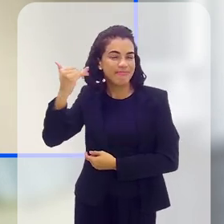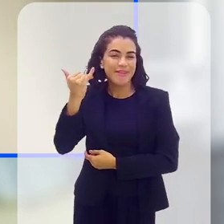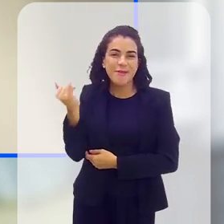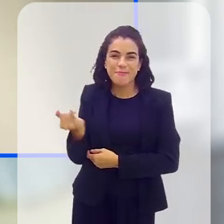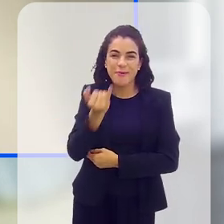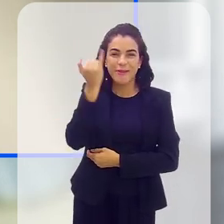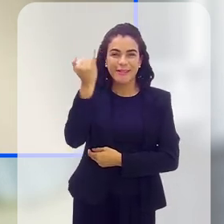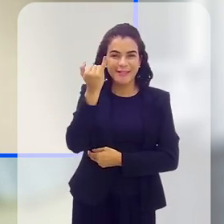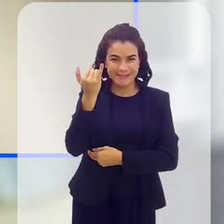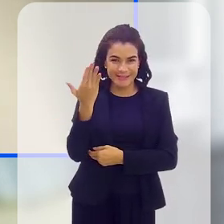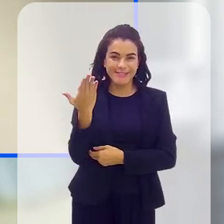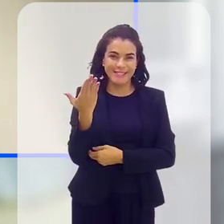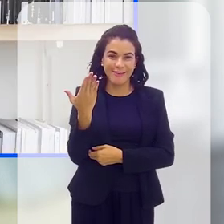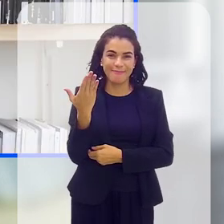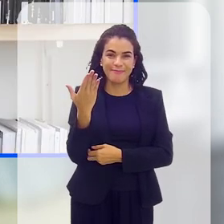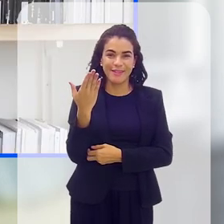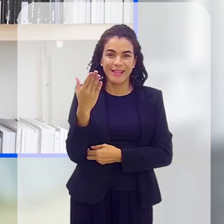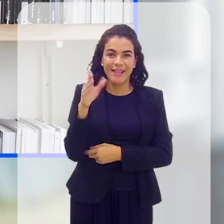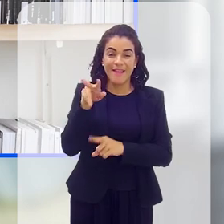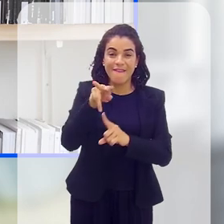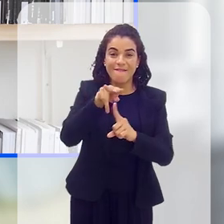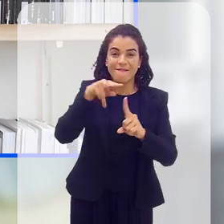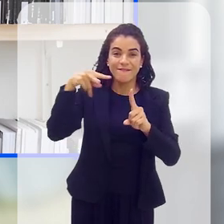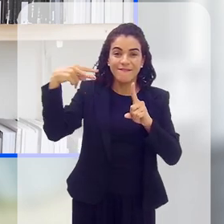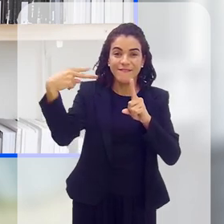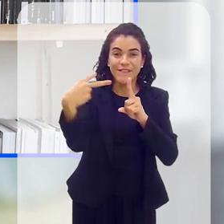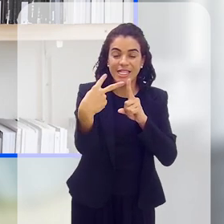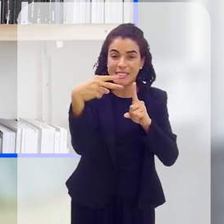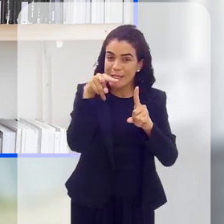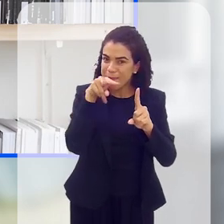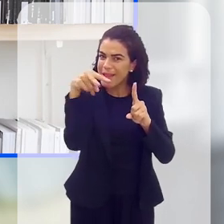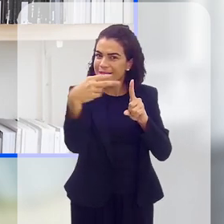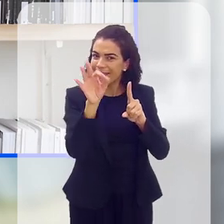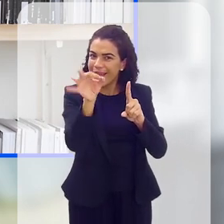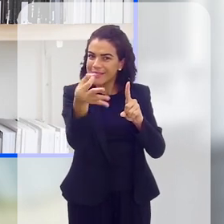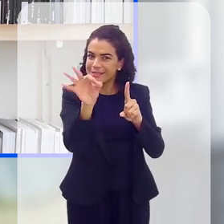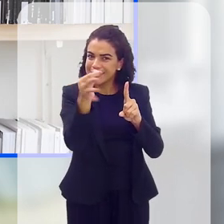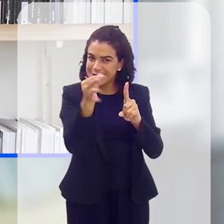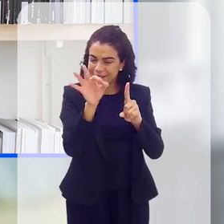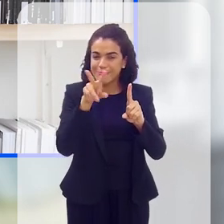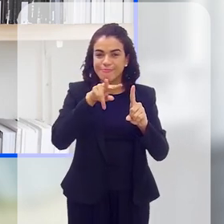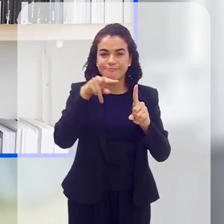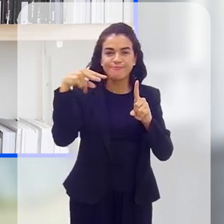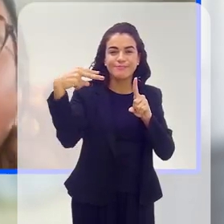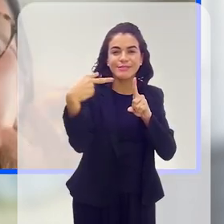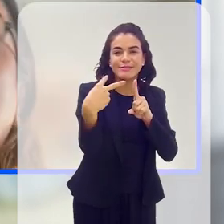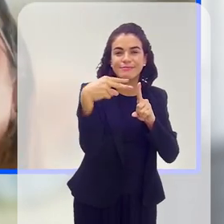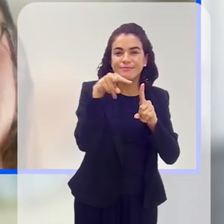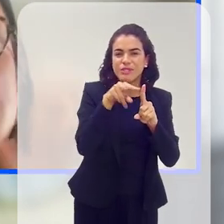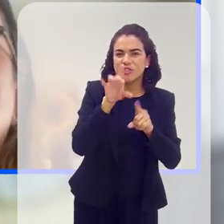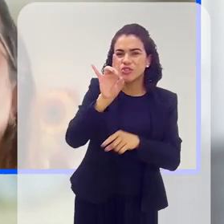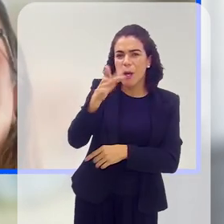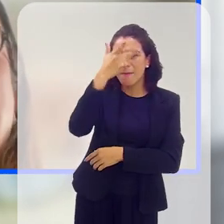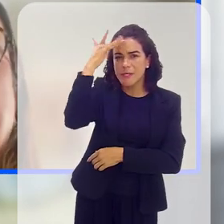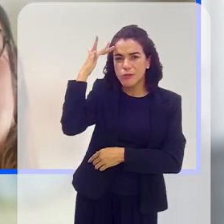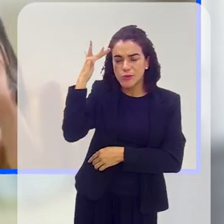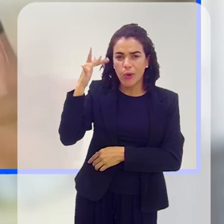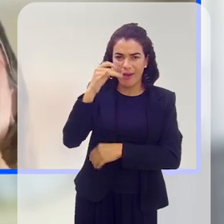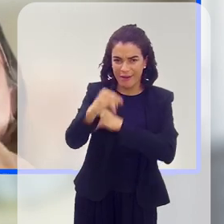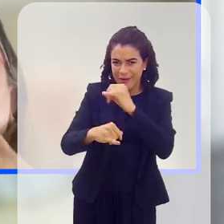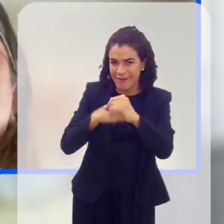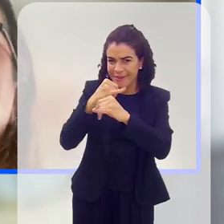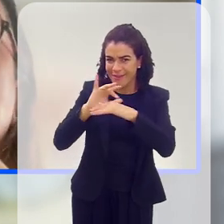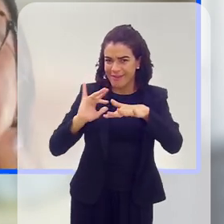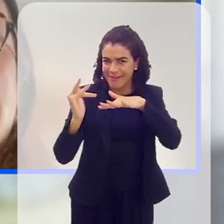número de seguidores. Visibilidade, né? Visibilidade. Não é só com pessoas de internet,